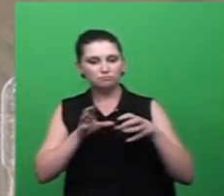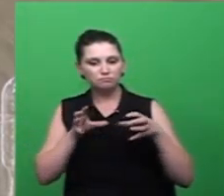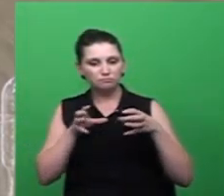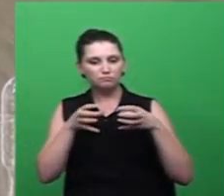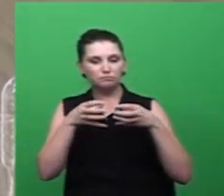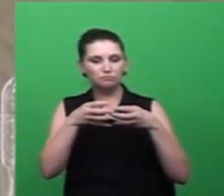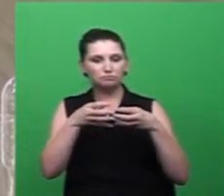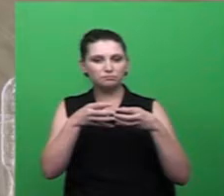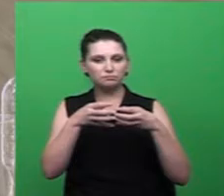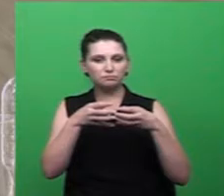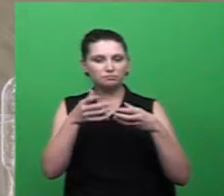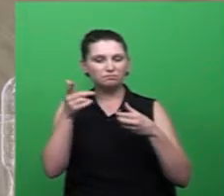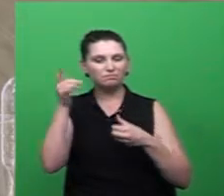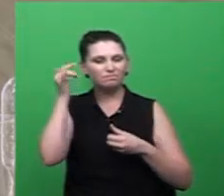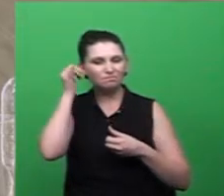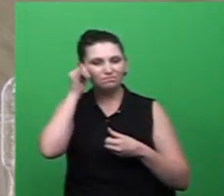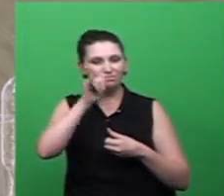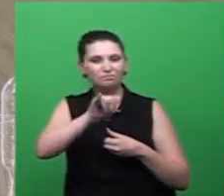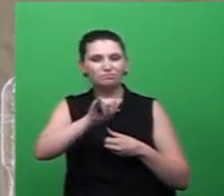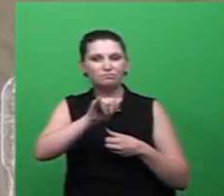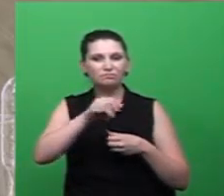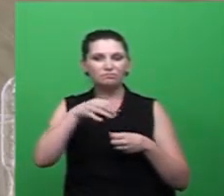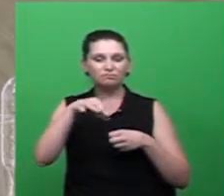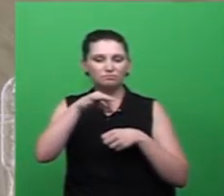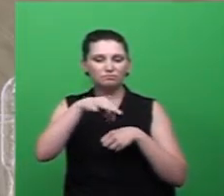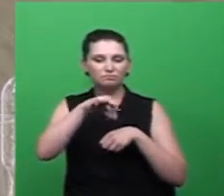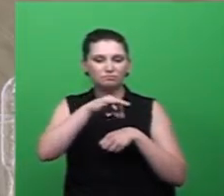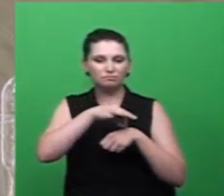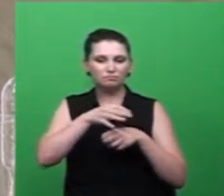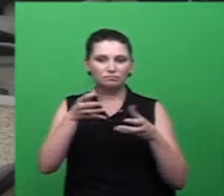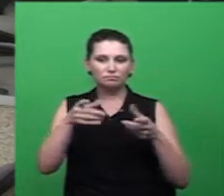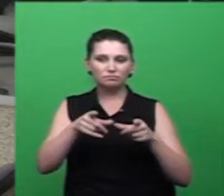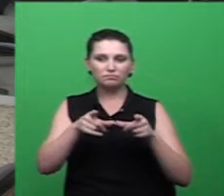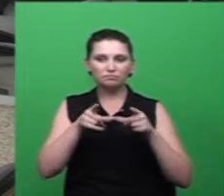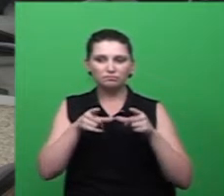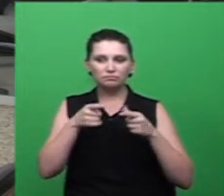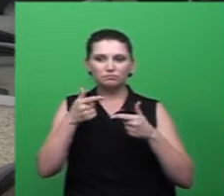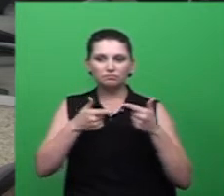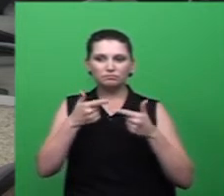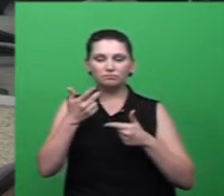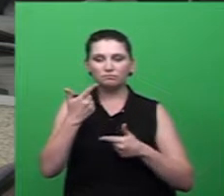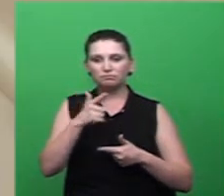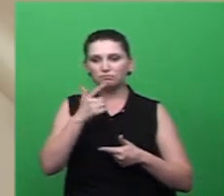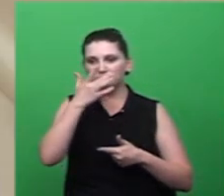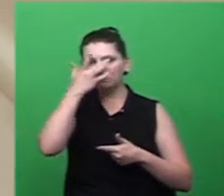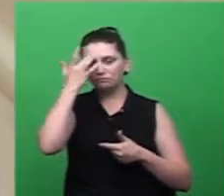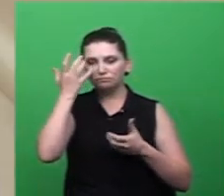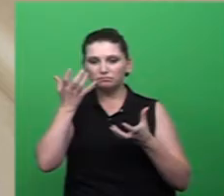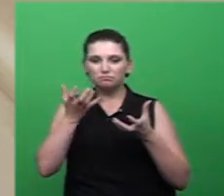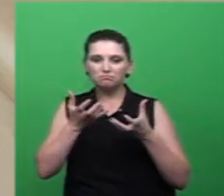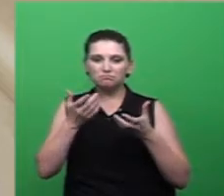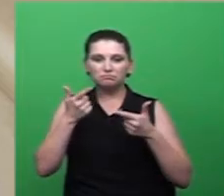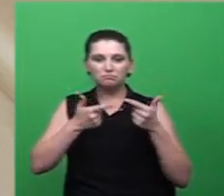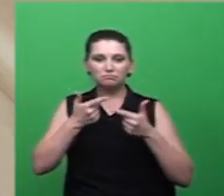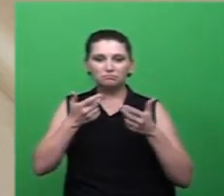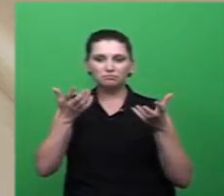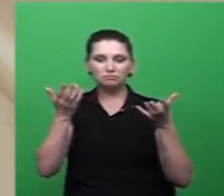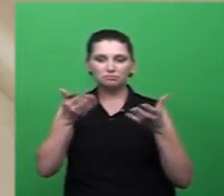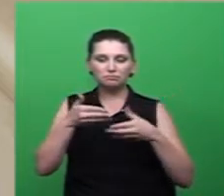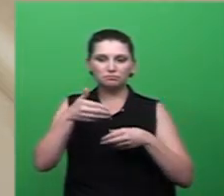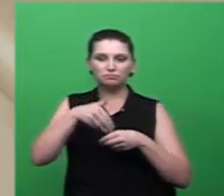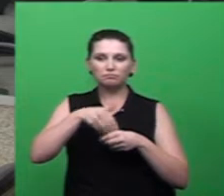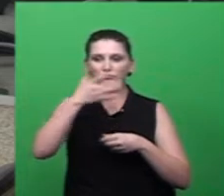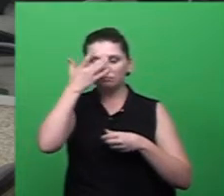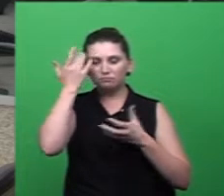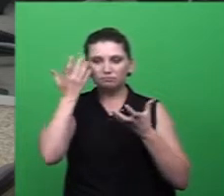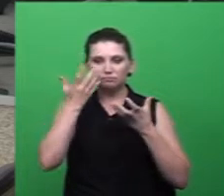contra a dengue no bairro 4ª Linha. O requerimento está em discussão. Não havendo vereadores que queiram discutir, está em votação. Os